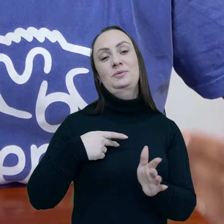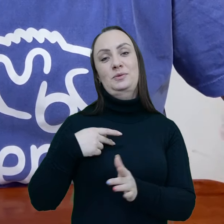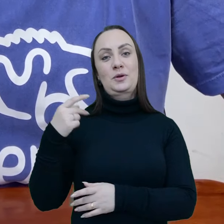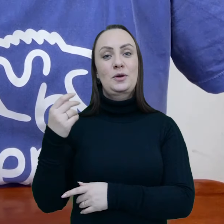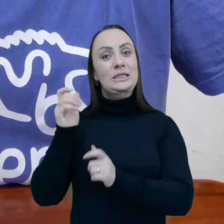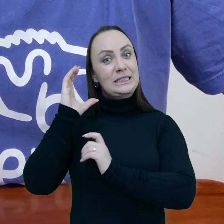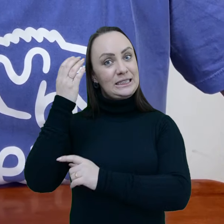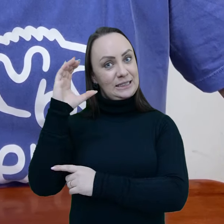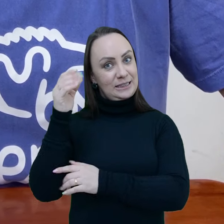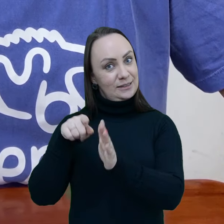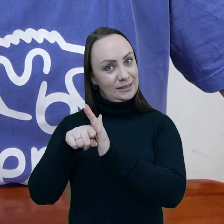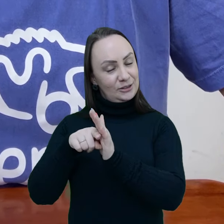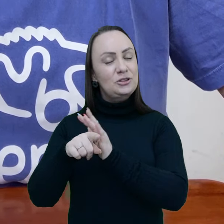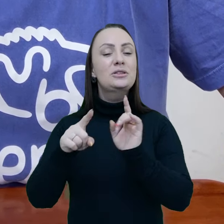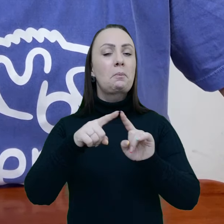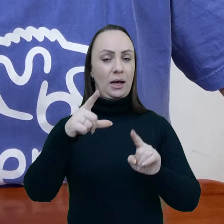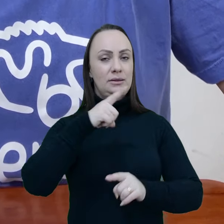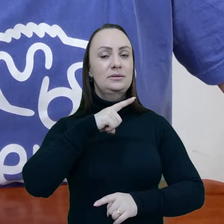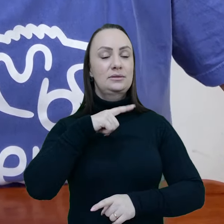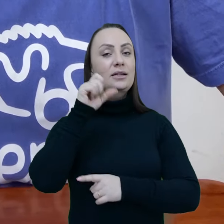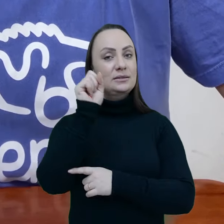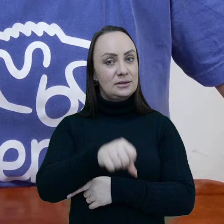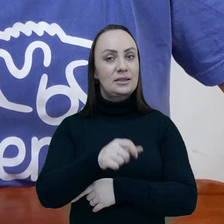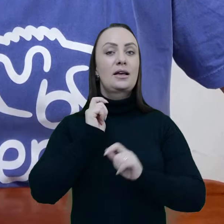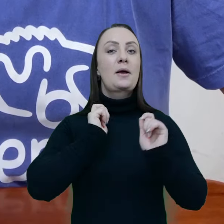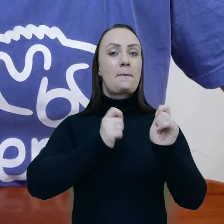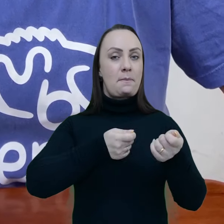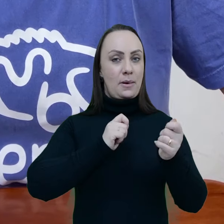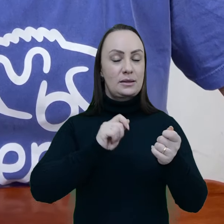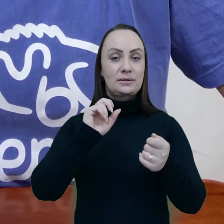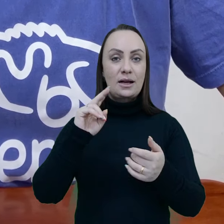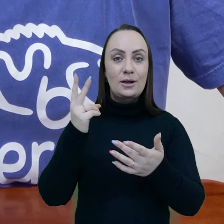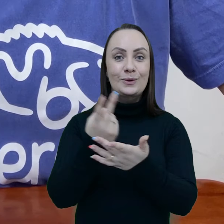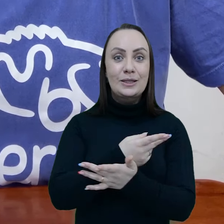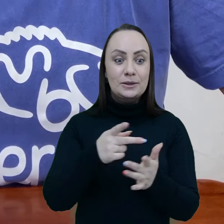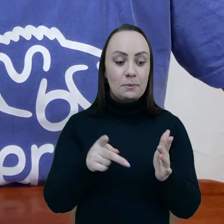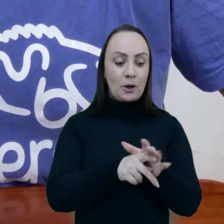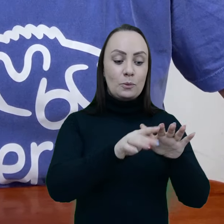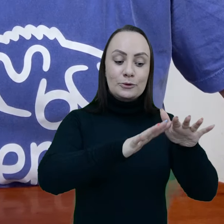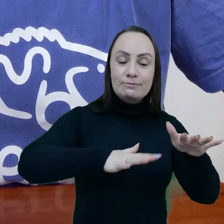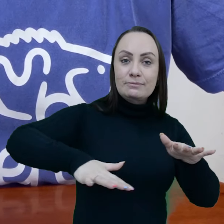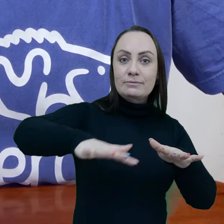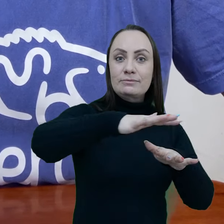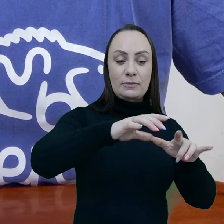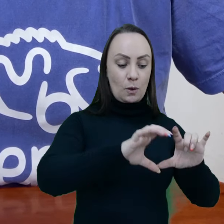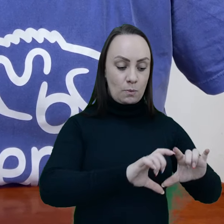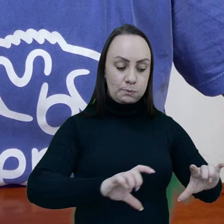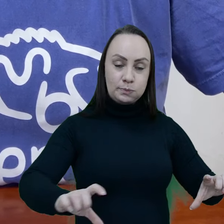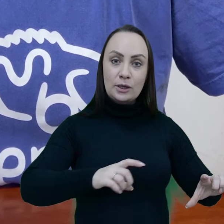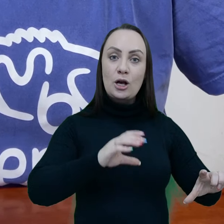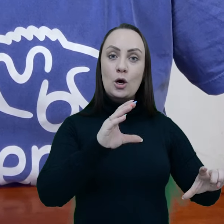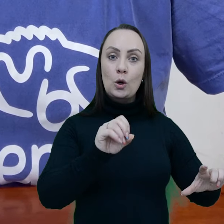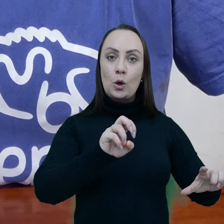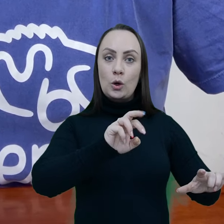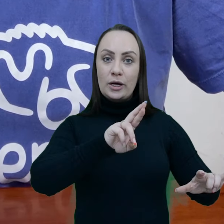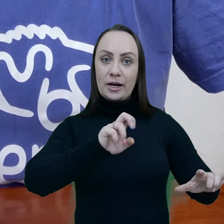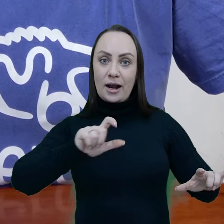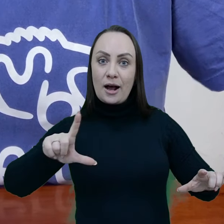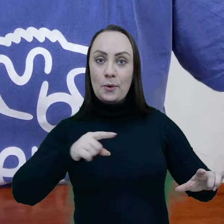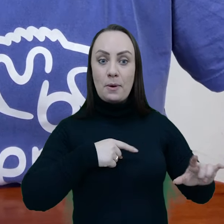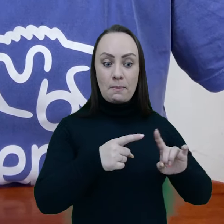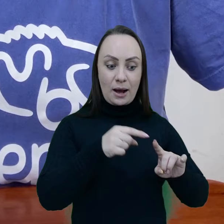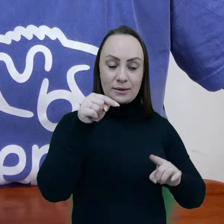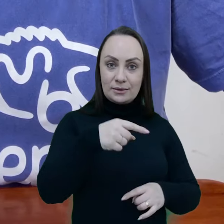o que isso não é comprovado por alguns pesquisadores. Mas existe, sim, a possibilidade dessa pesca estar ocorrendo em cima dessa